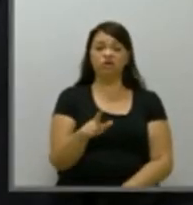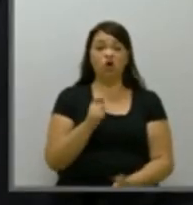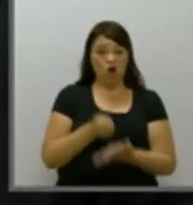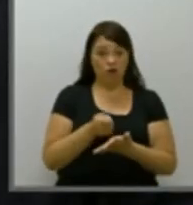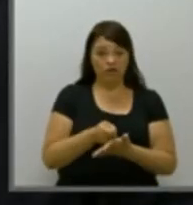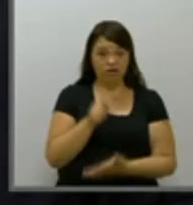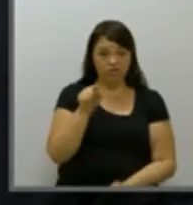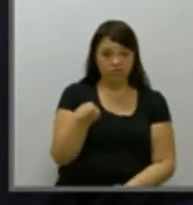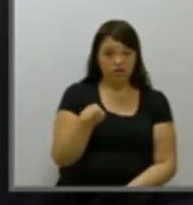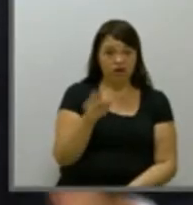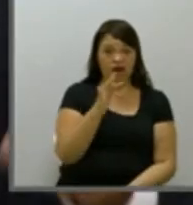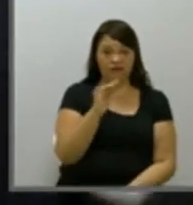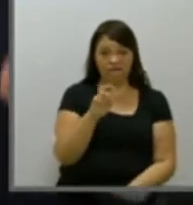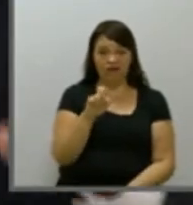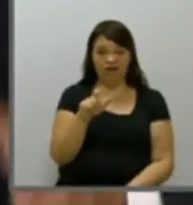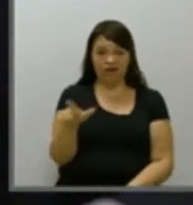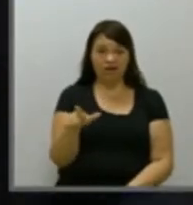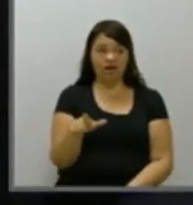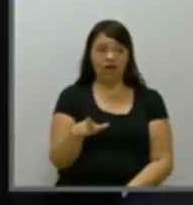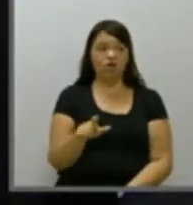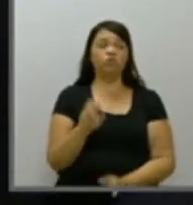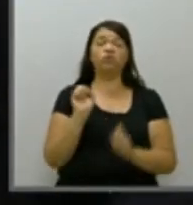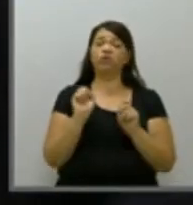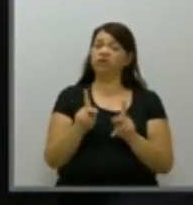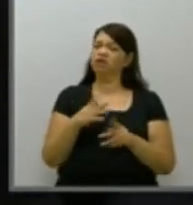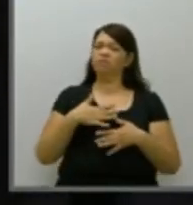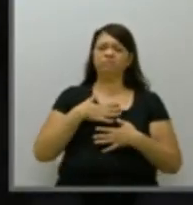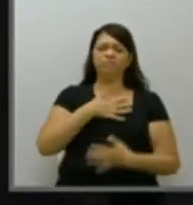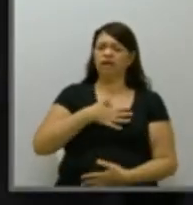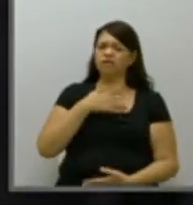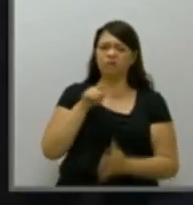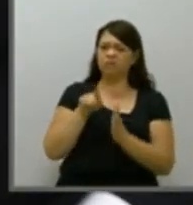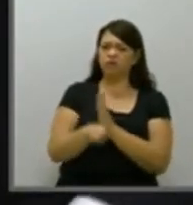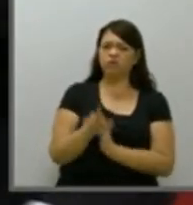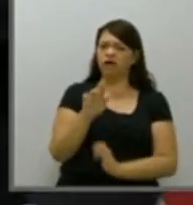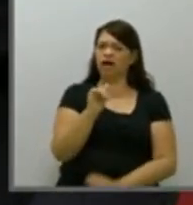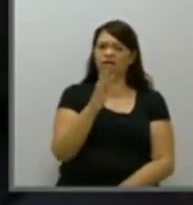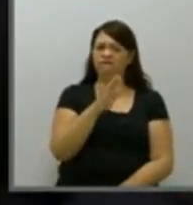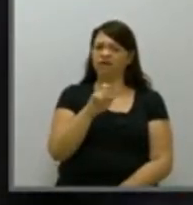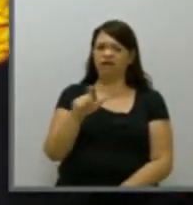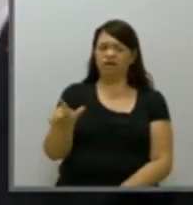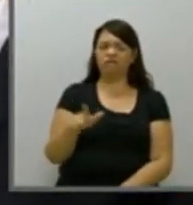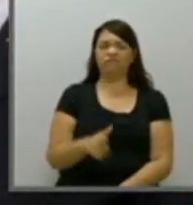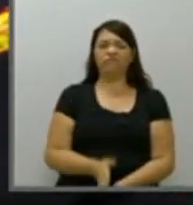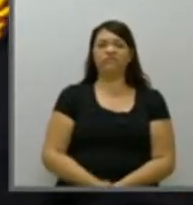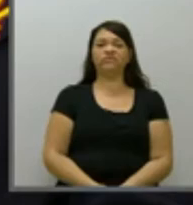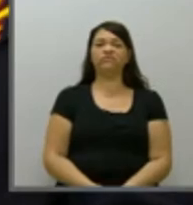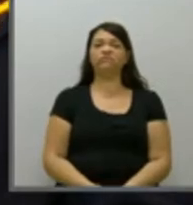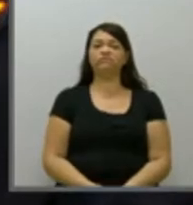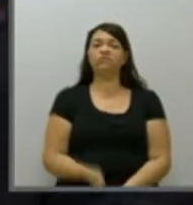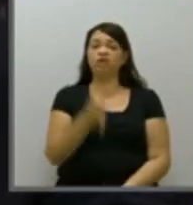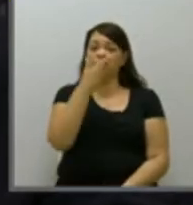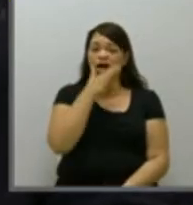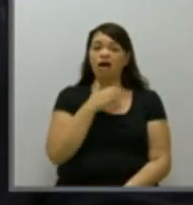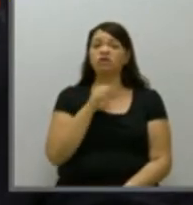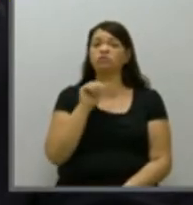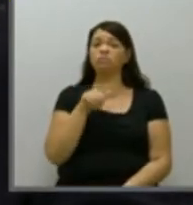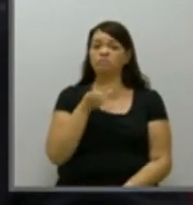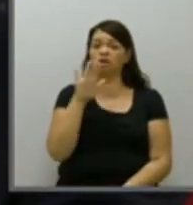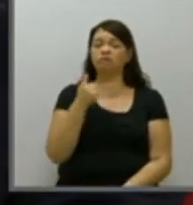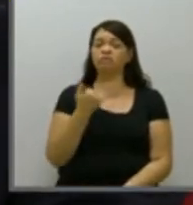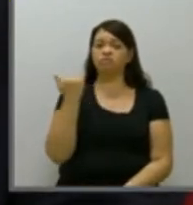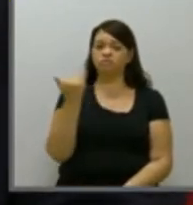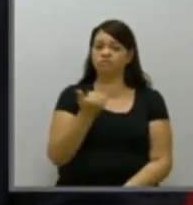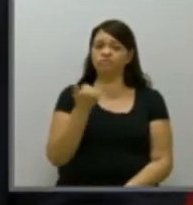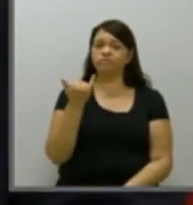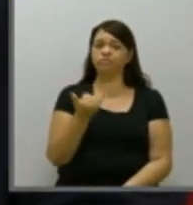Obrigatoriamente? Para o Rafael? Vai ser um prazer perguntar para o Rafael. Rafael, uma das questões que eu acho mais importantes